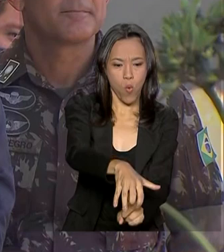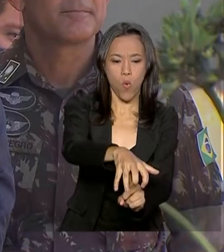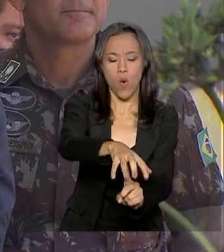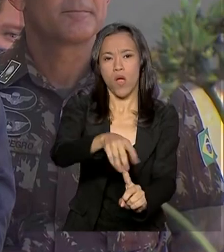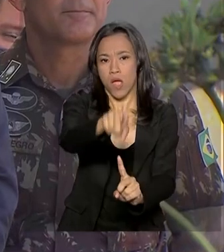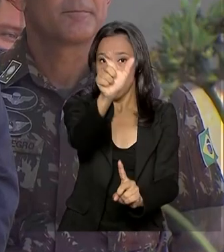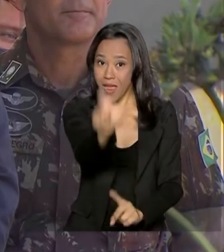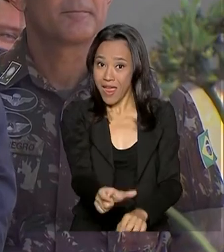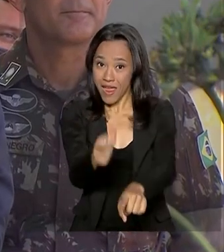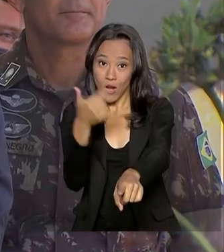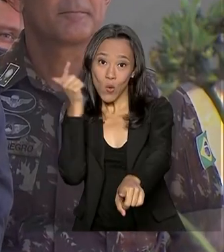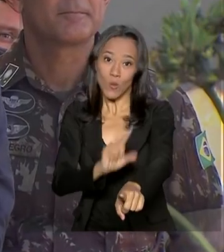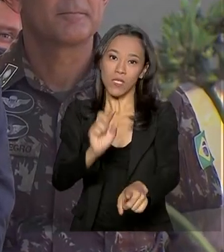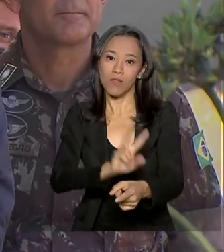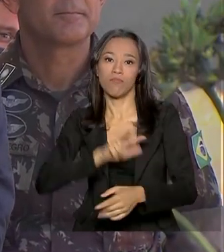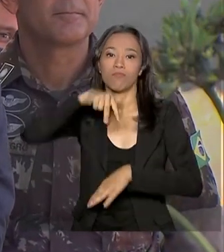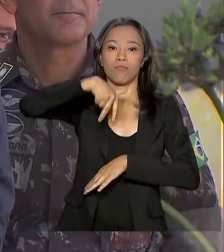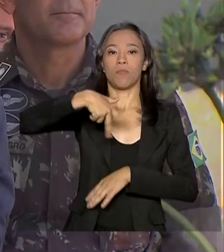presidência da República.